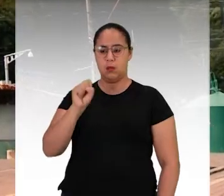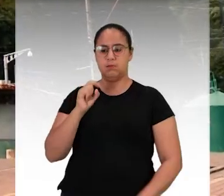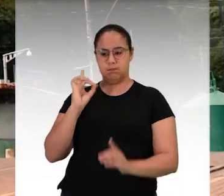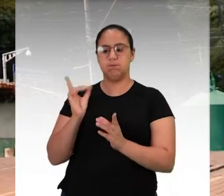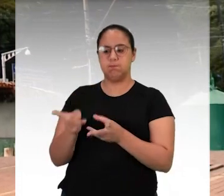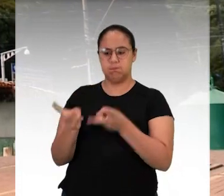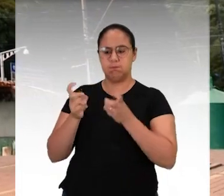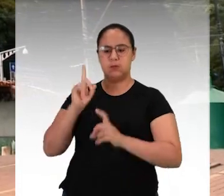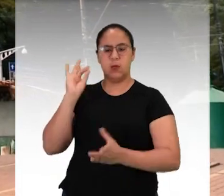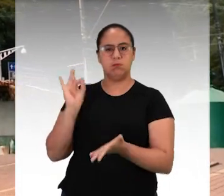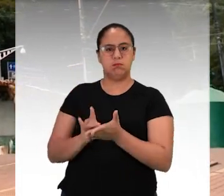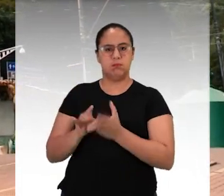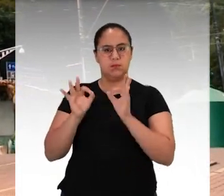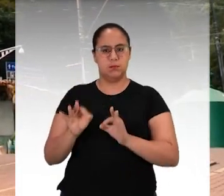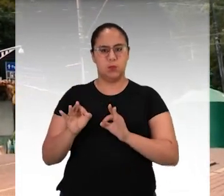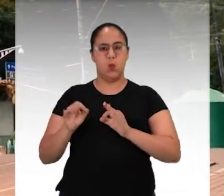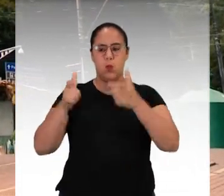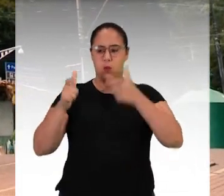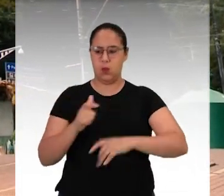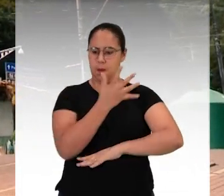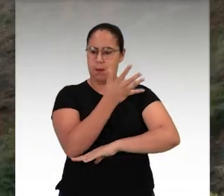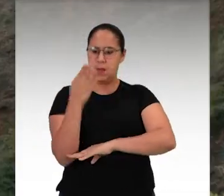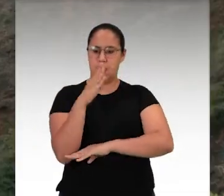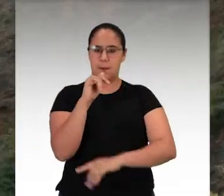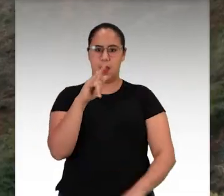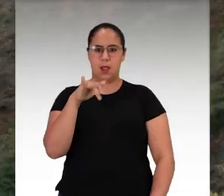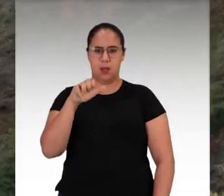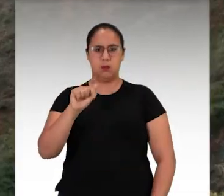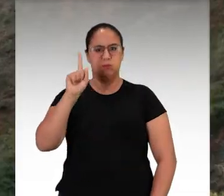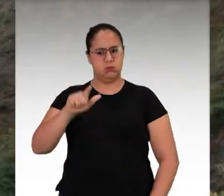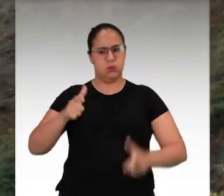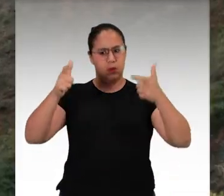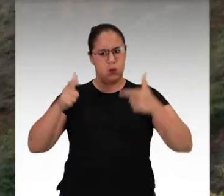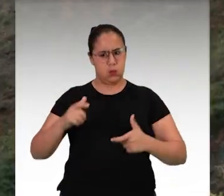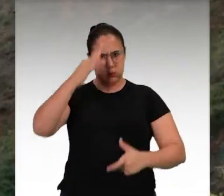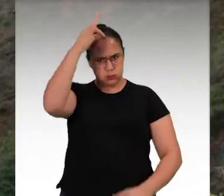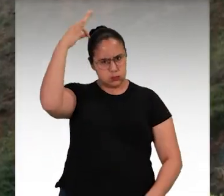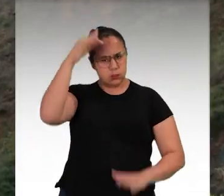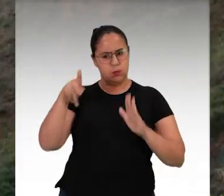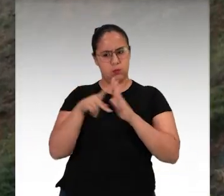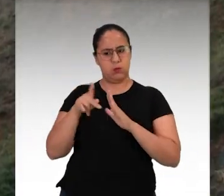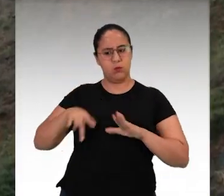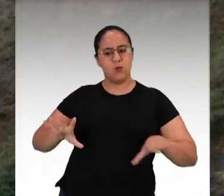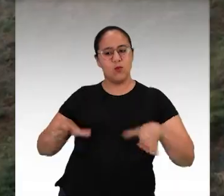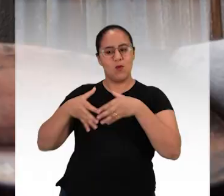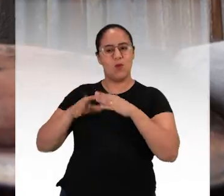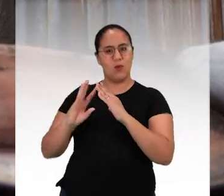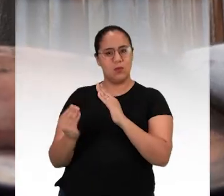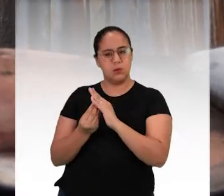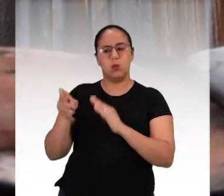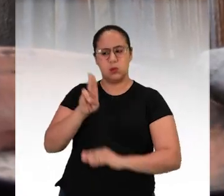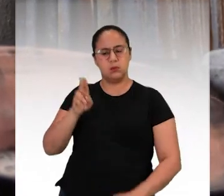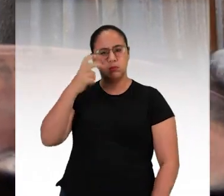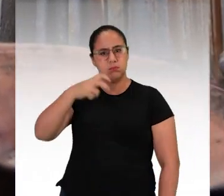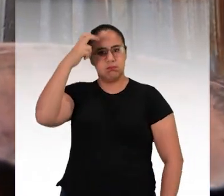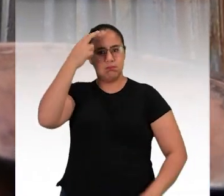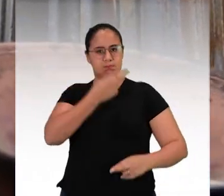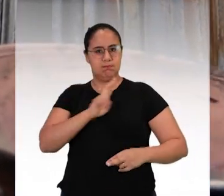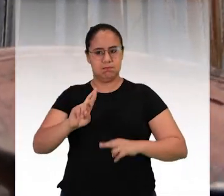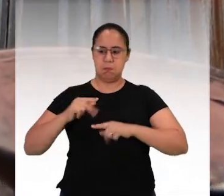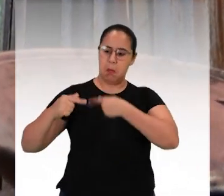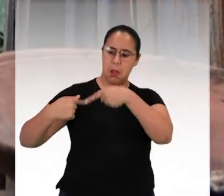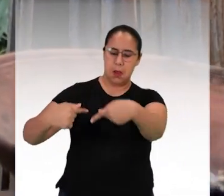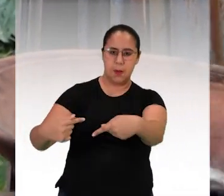A Mata da Baleia, que faz parte da Serra do Curral, é um lugar sagrado para os quilombolas, usado para atividades